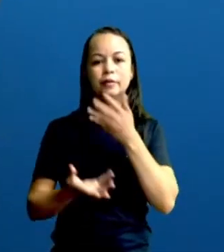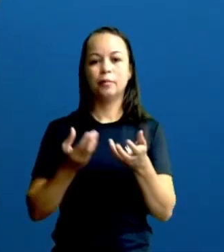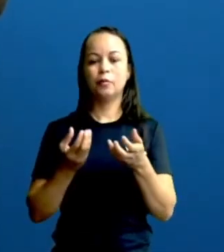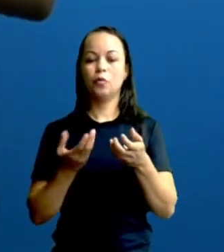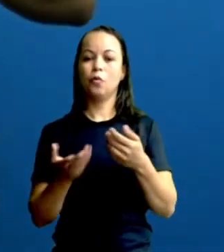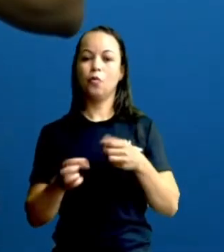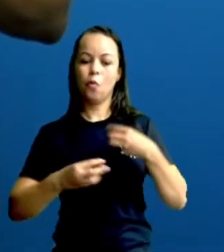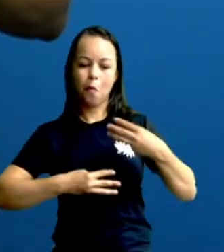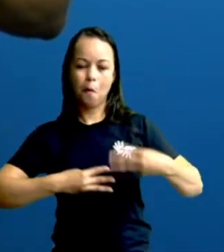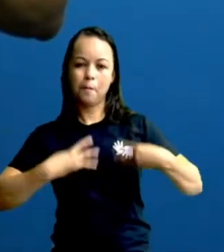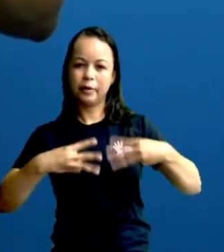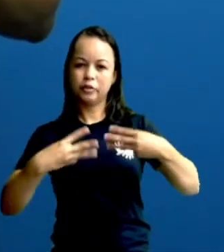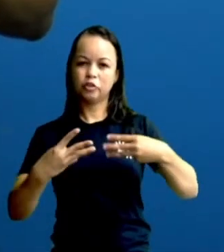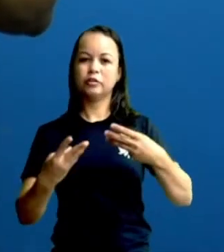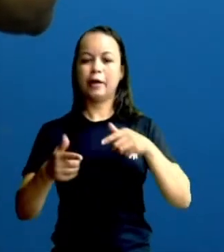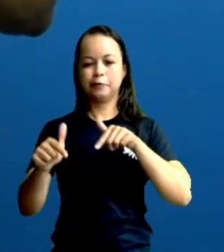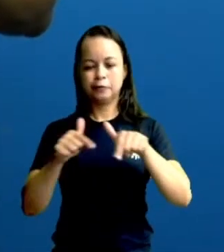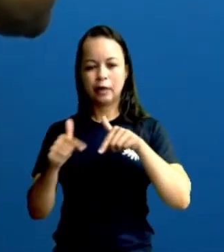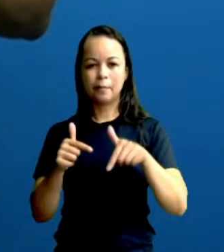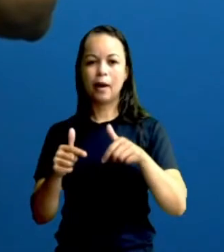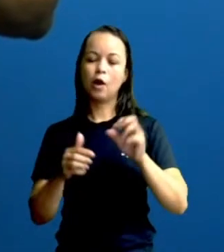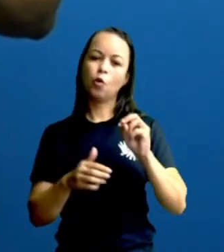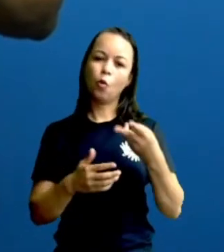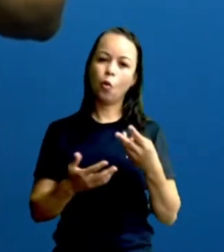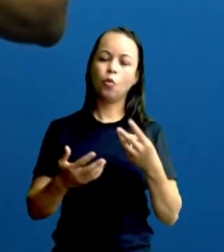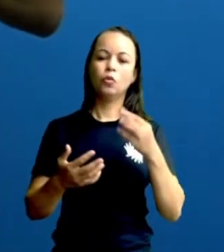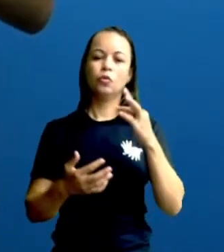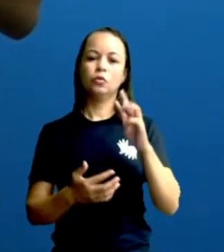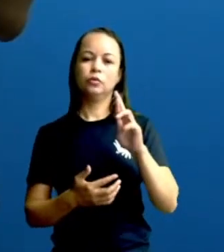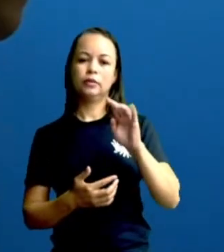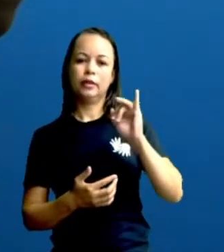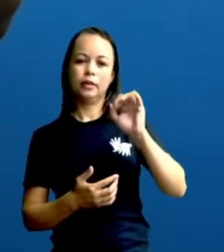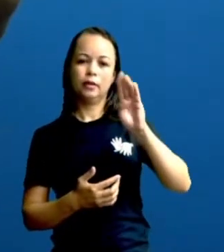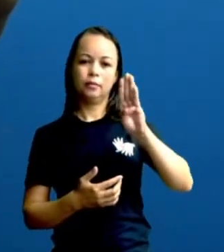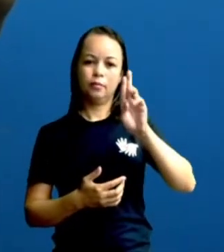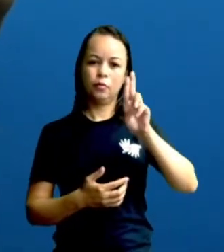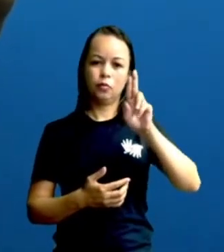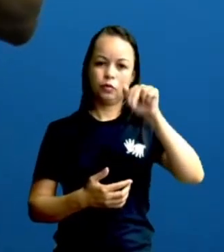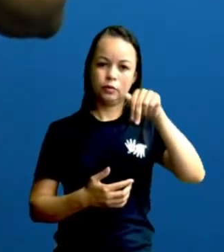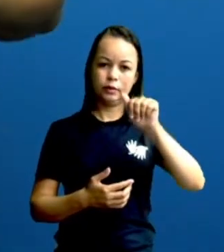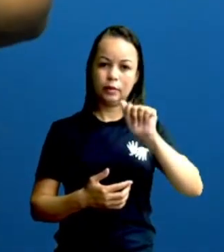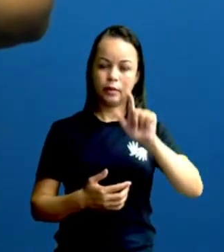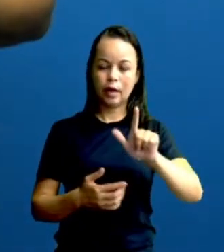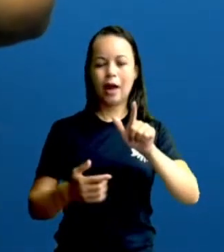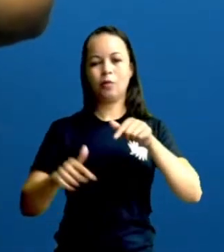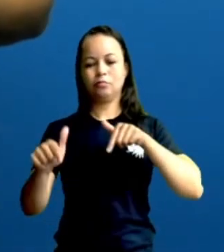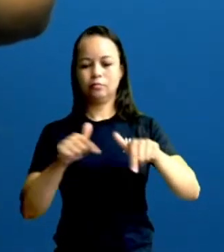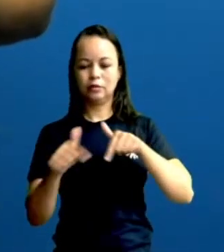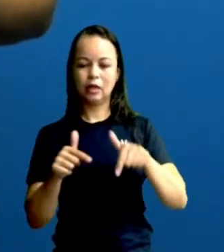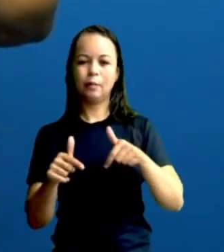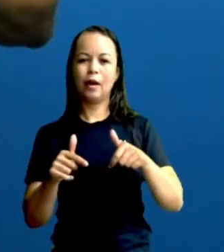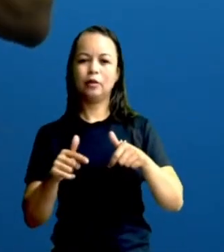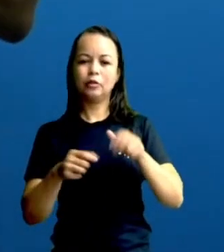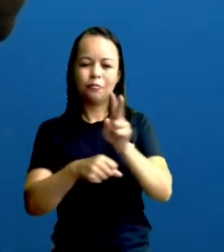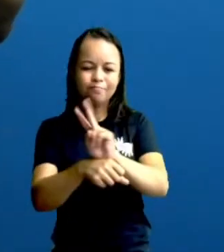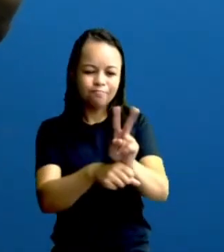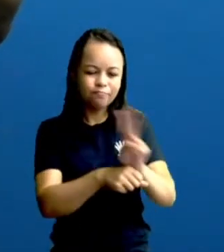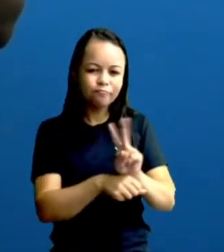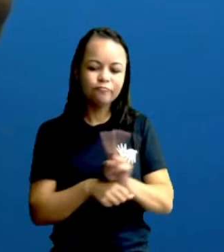Ministério do Trabalho ou os próprios tribunais do trabalho, e a própria fiscalização, se não garantir isso, você pode ter trabalhos